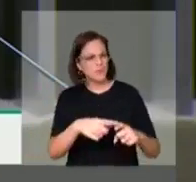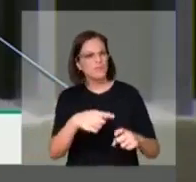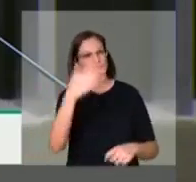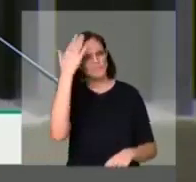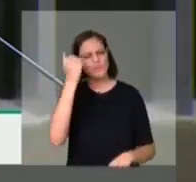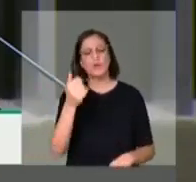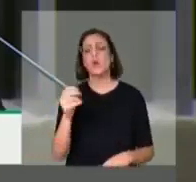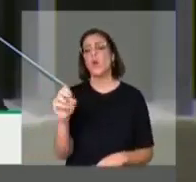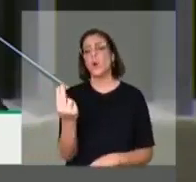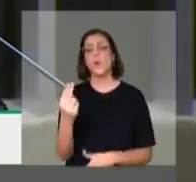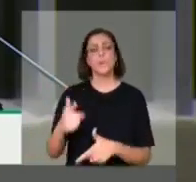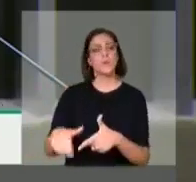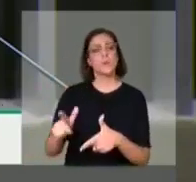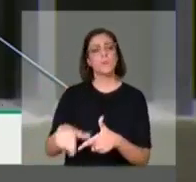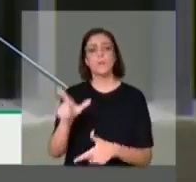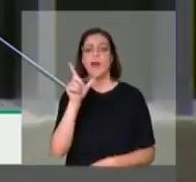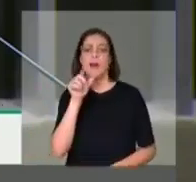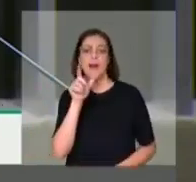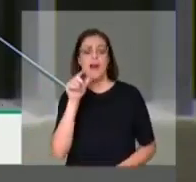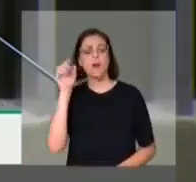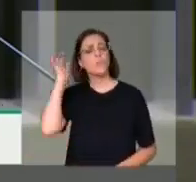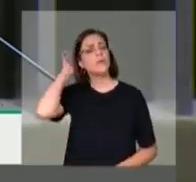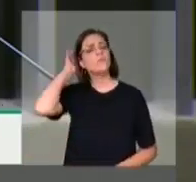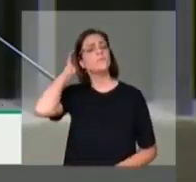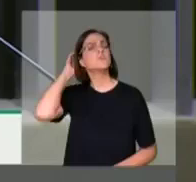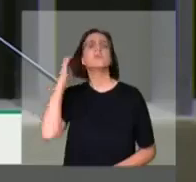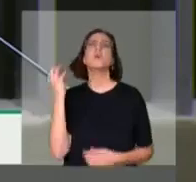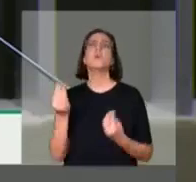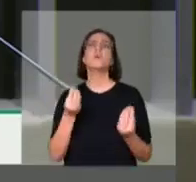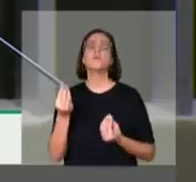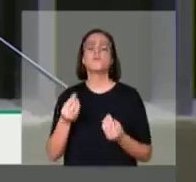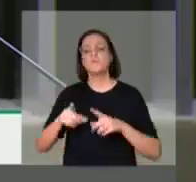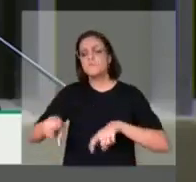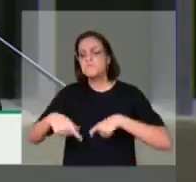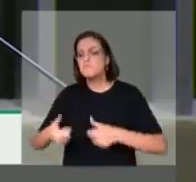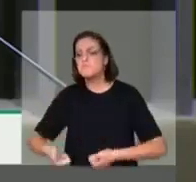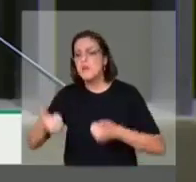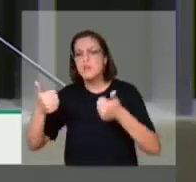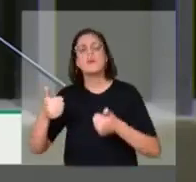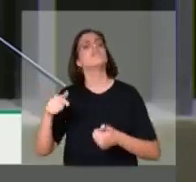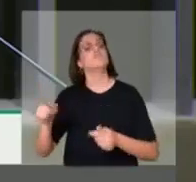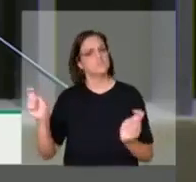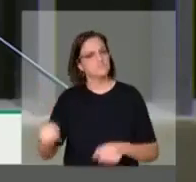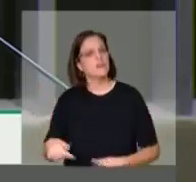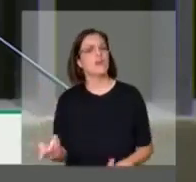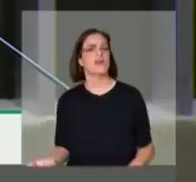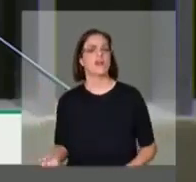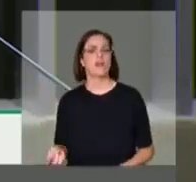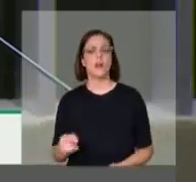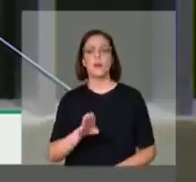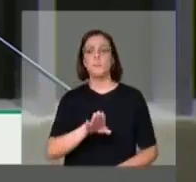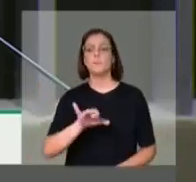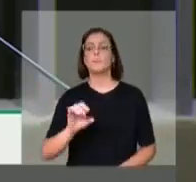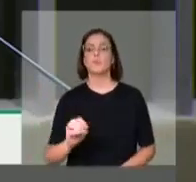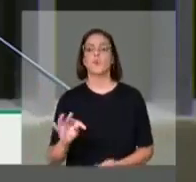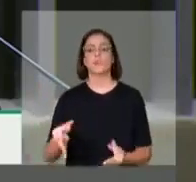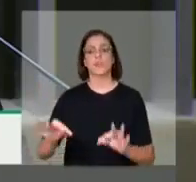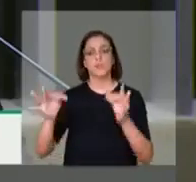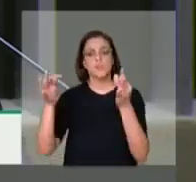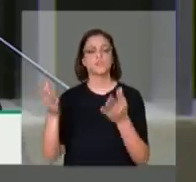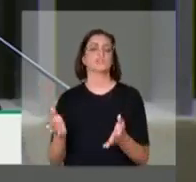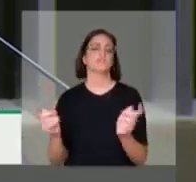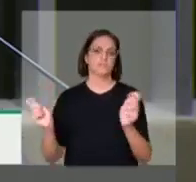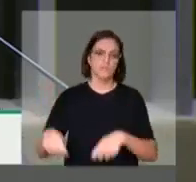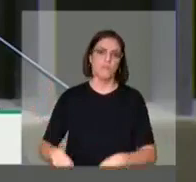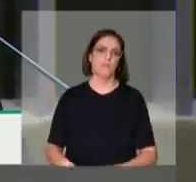água, para aumentar a produtividade do agronegócio, para apostar na biotecnologia, deputado João Campos,